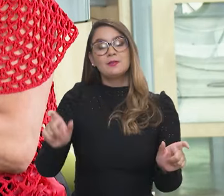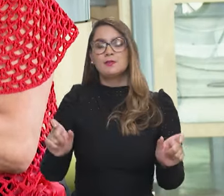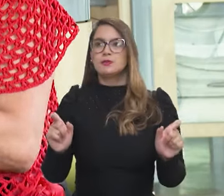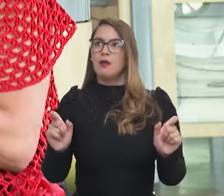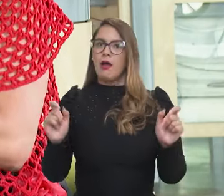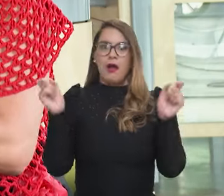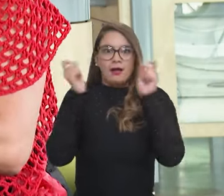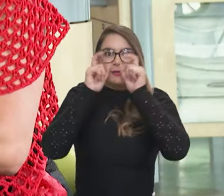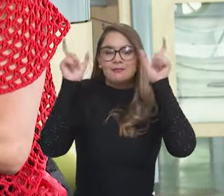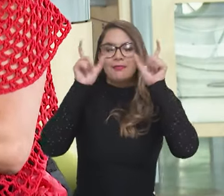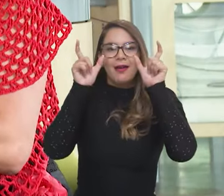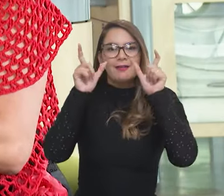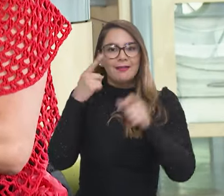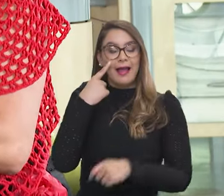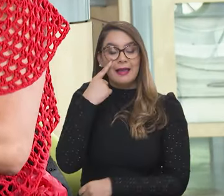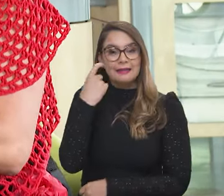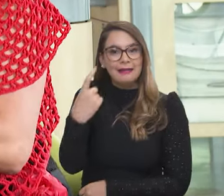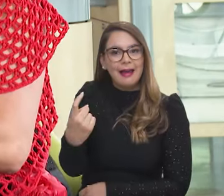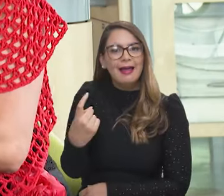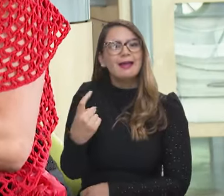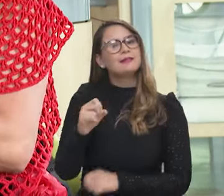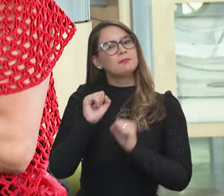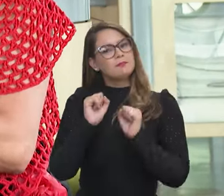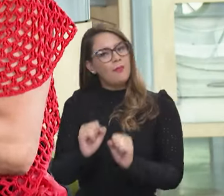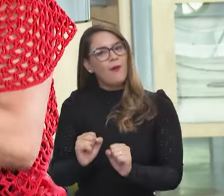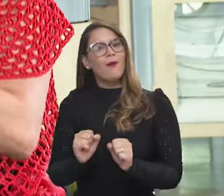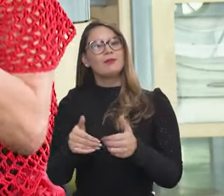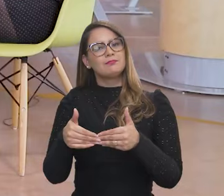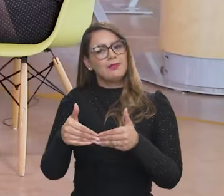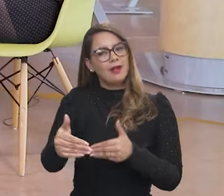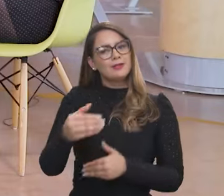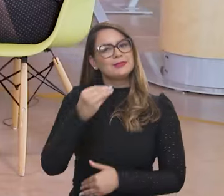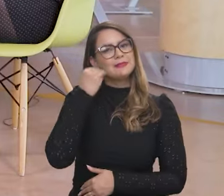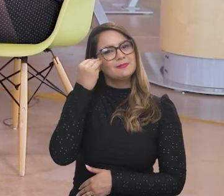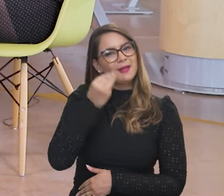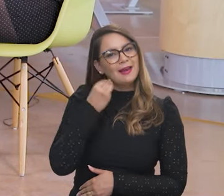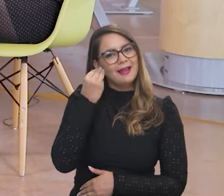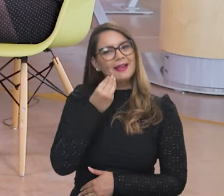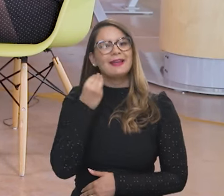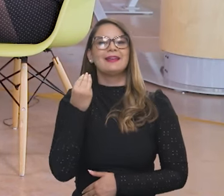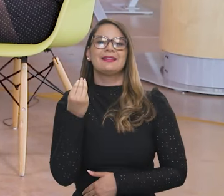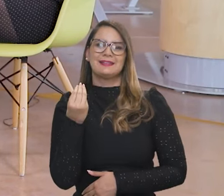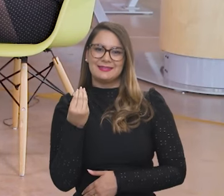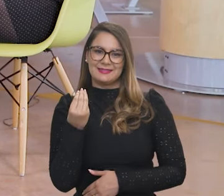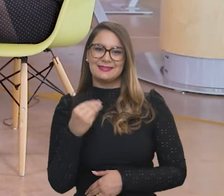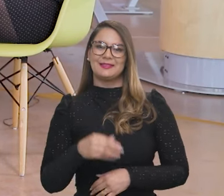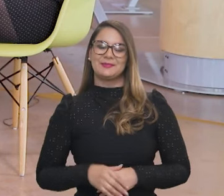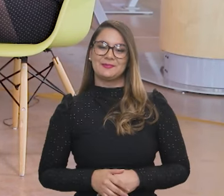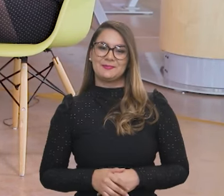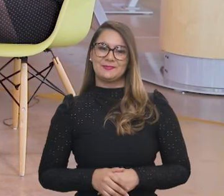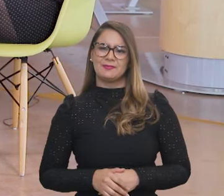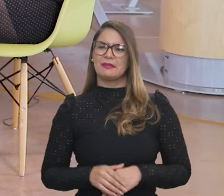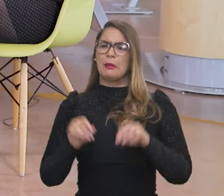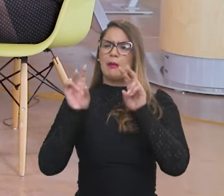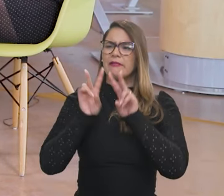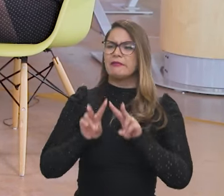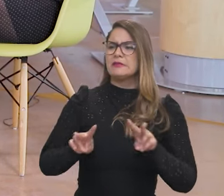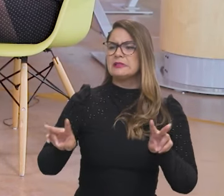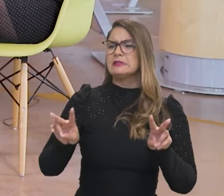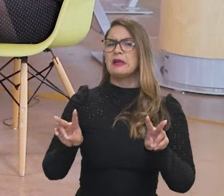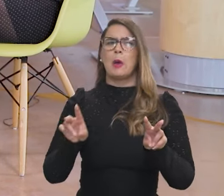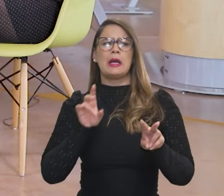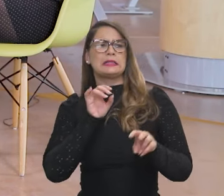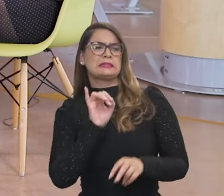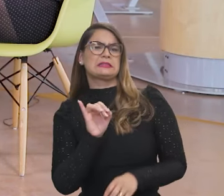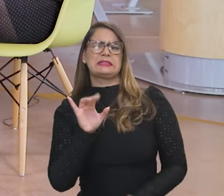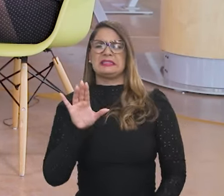despertem daquele determinado interesse. E possa, inclusive, a partir dessas experiências... Tira aquela visão também das